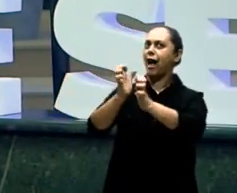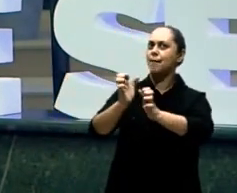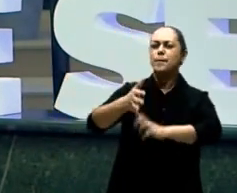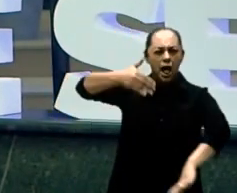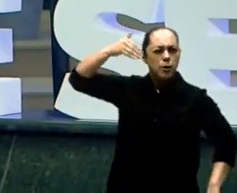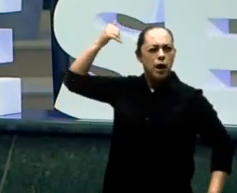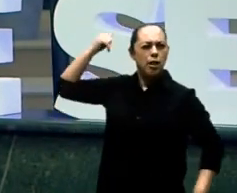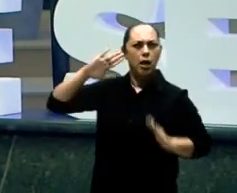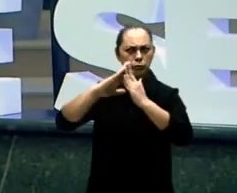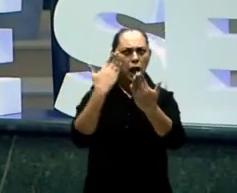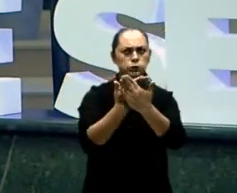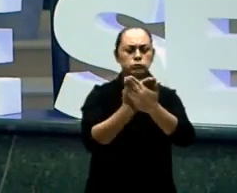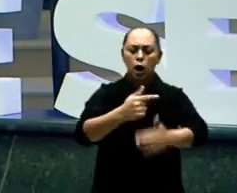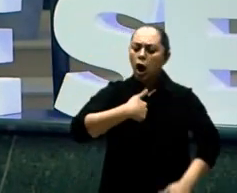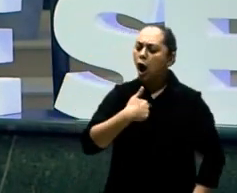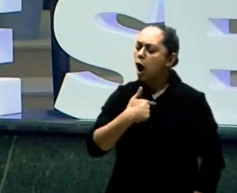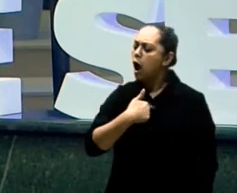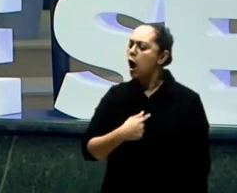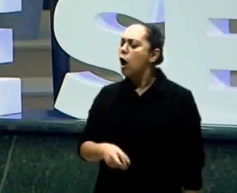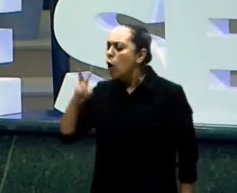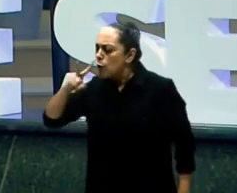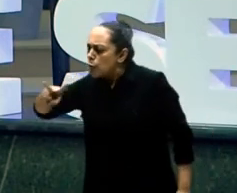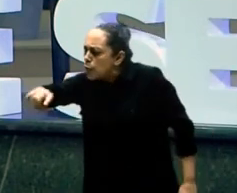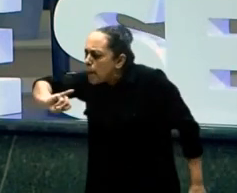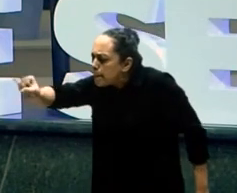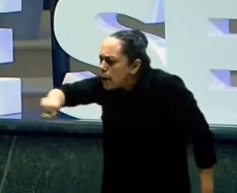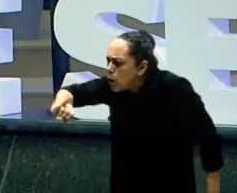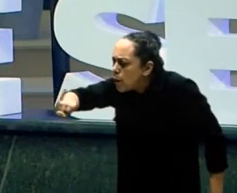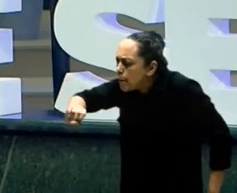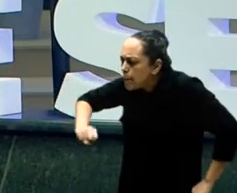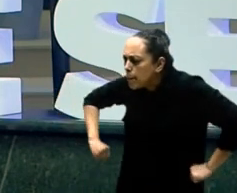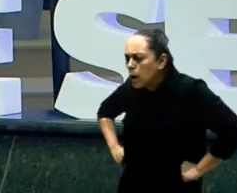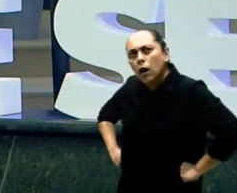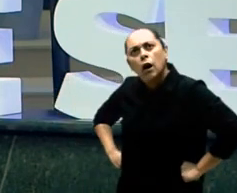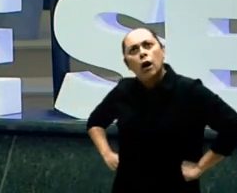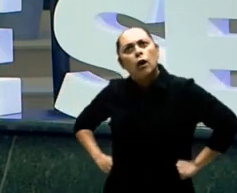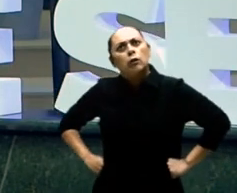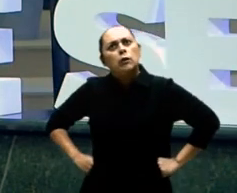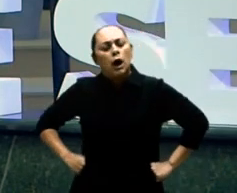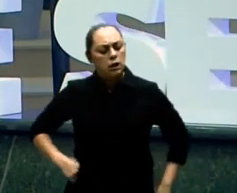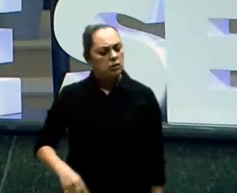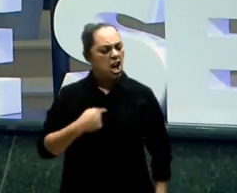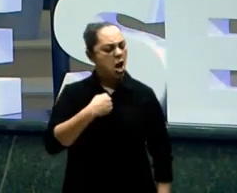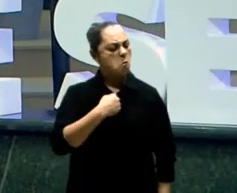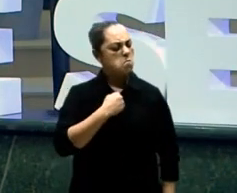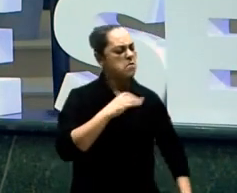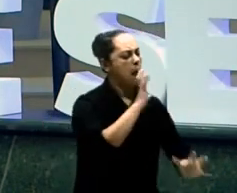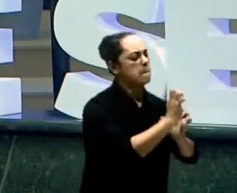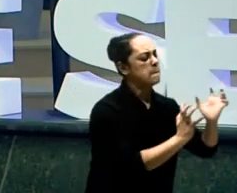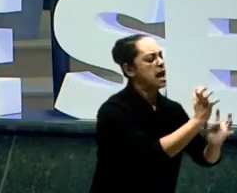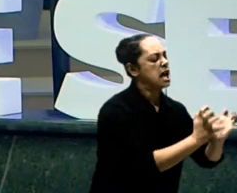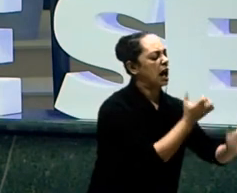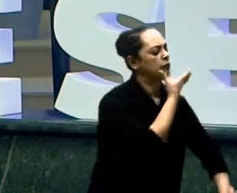escola Aí os meninos vinham para bater em mim Ao invés dela segurar os meninos Ela ficava assim Vem aqui, vem aqui Você é uma